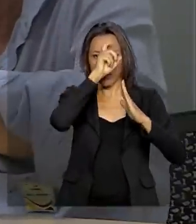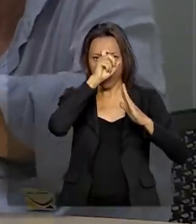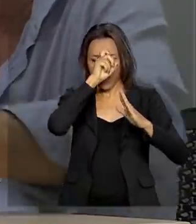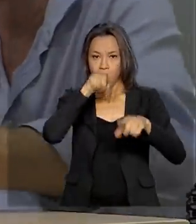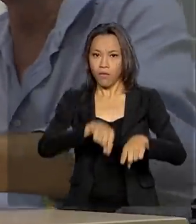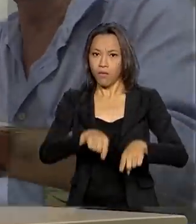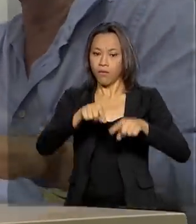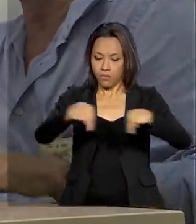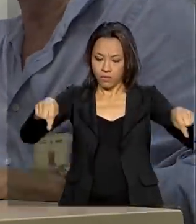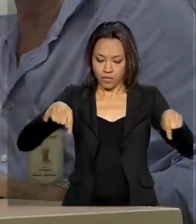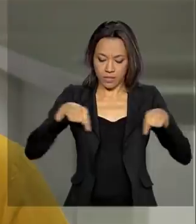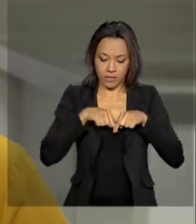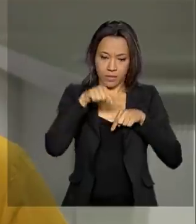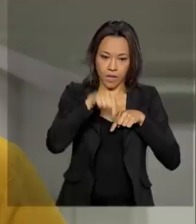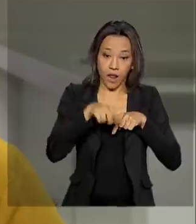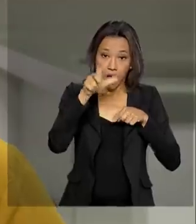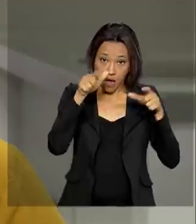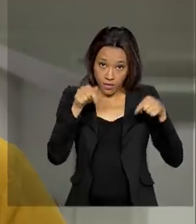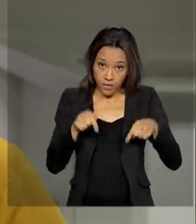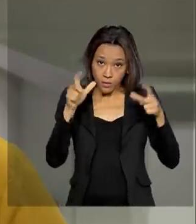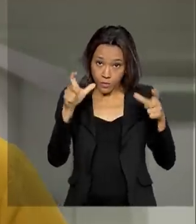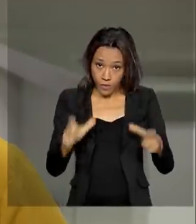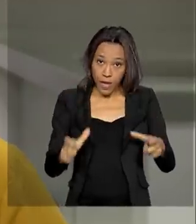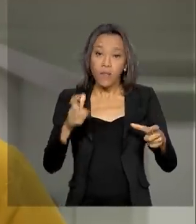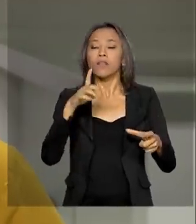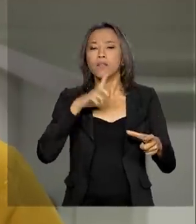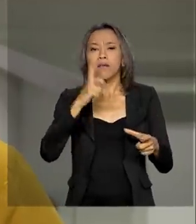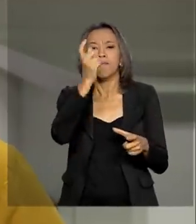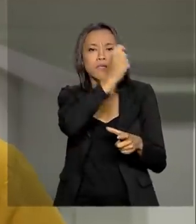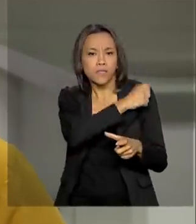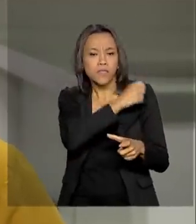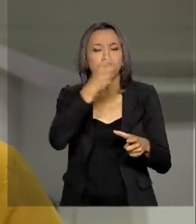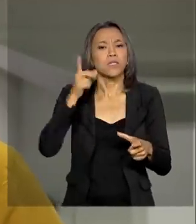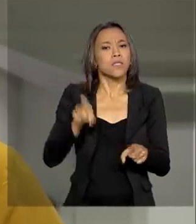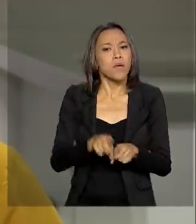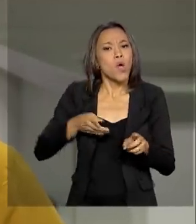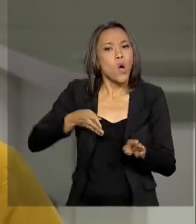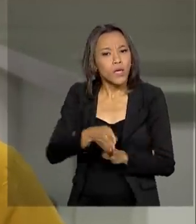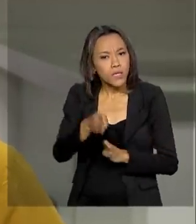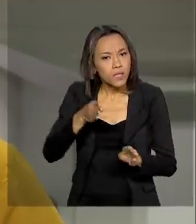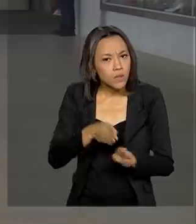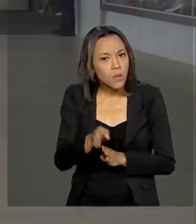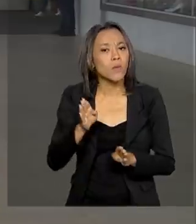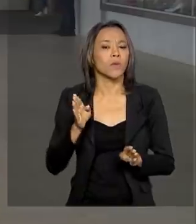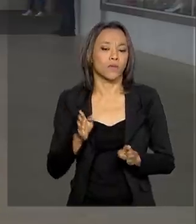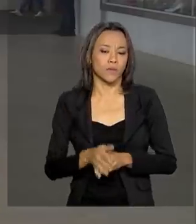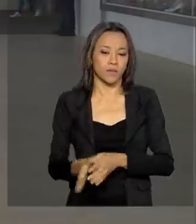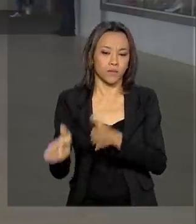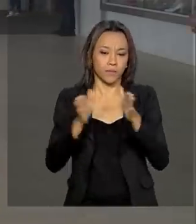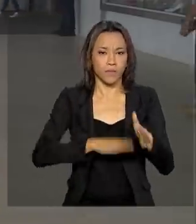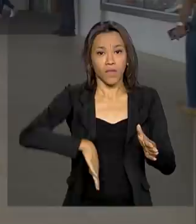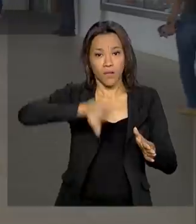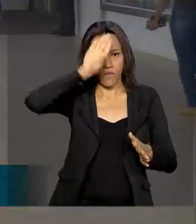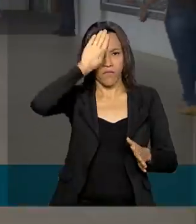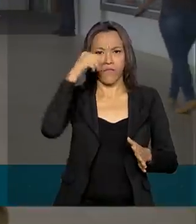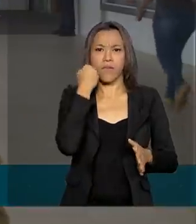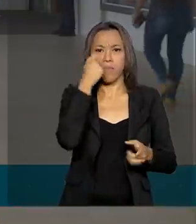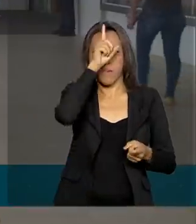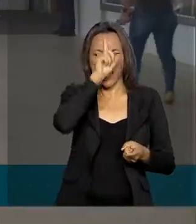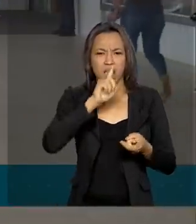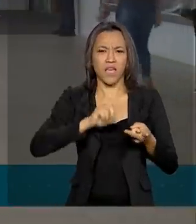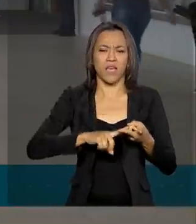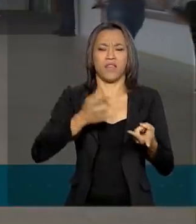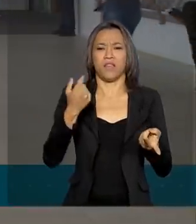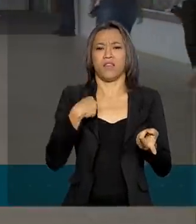quase 10 anos. Aqui, o passageiro recebe vacinas e orientações específicas. Febre amarela, infecções